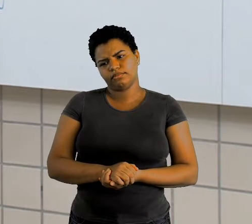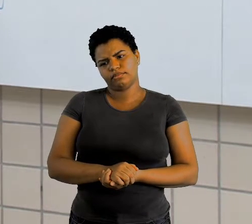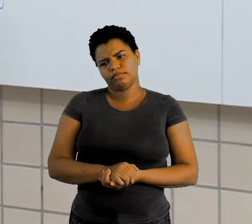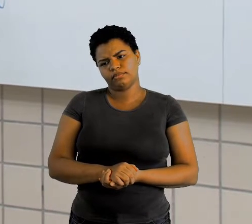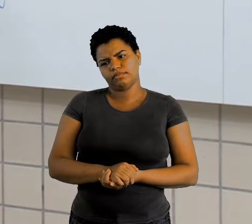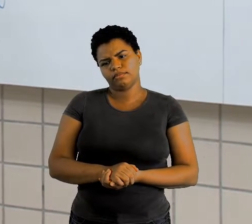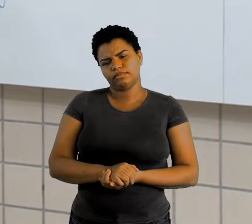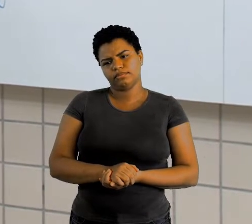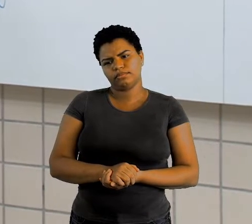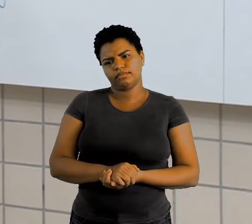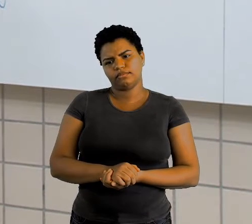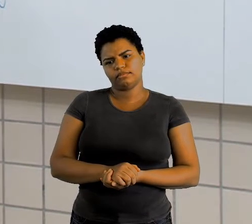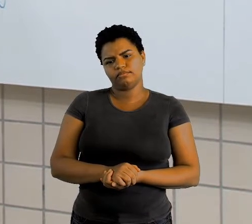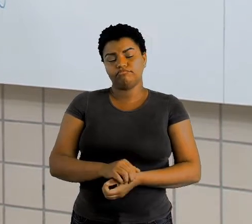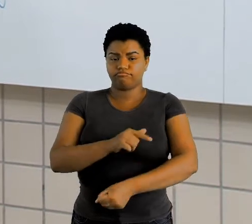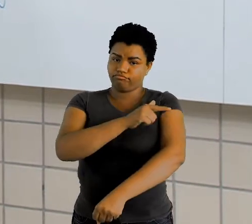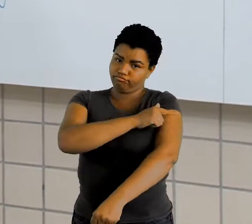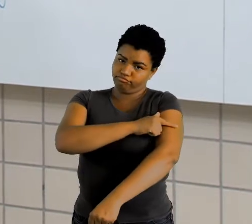Gentil.